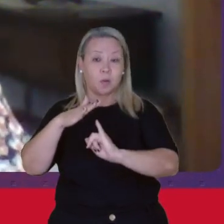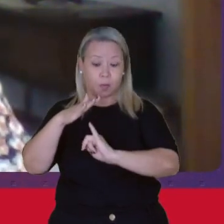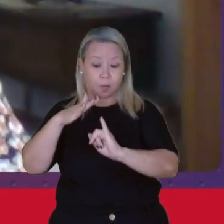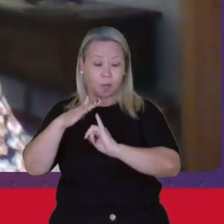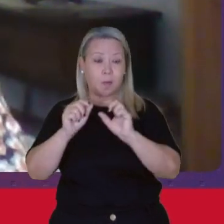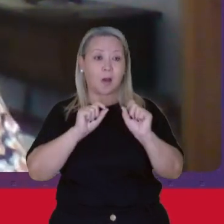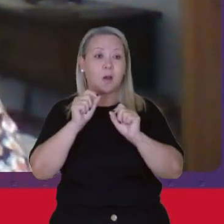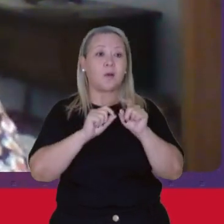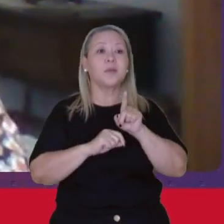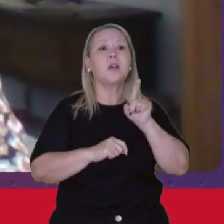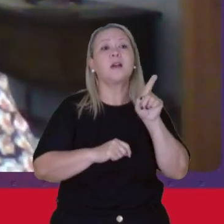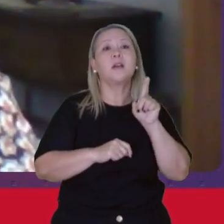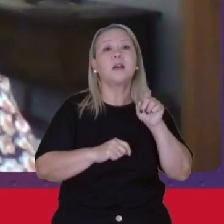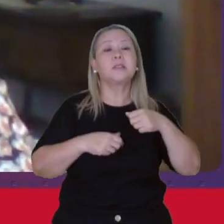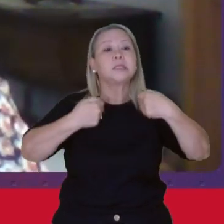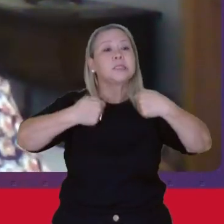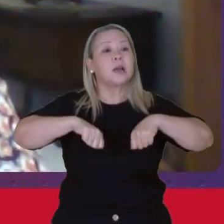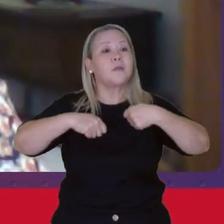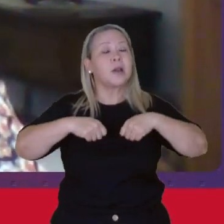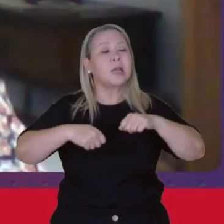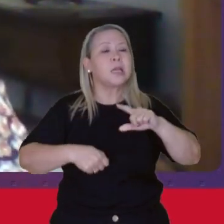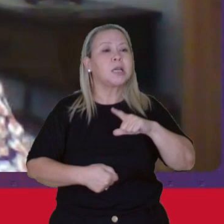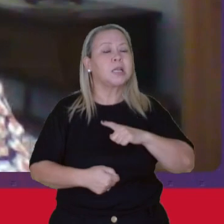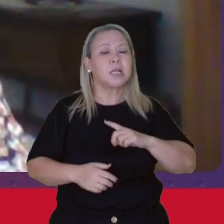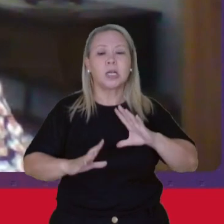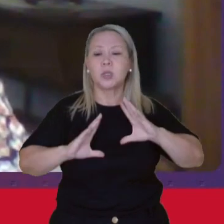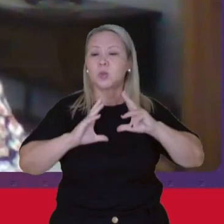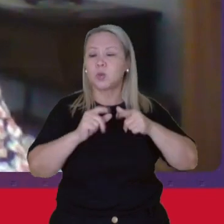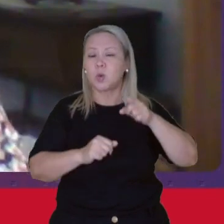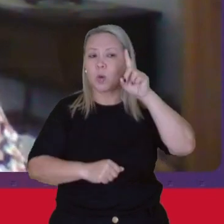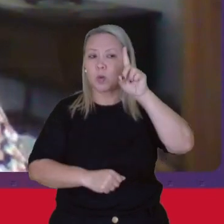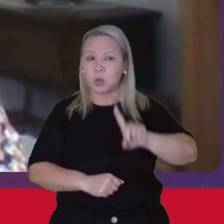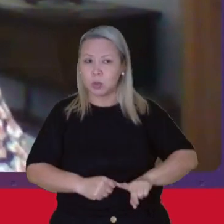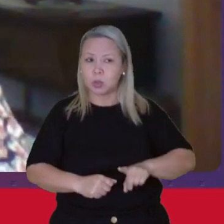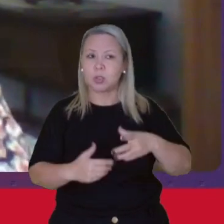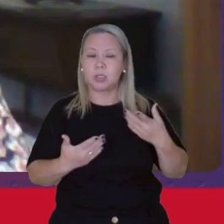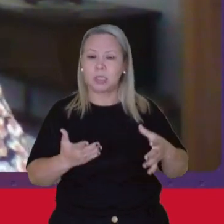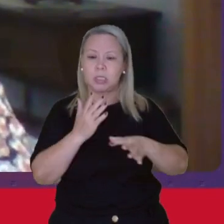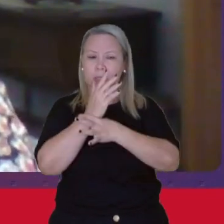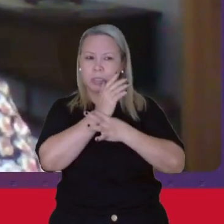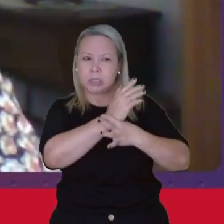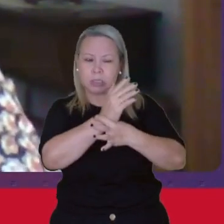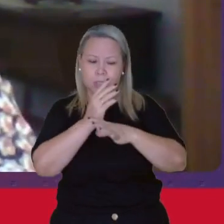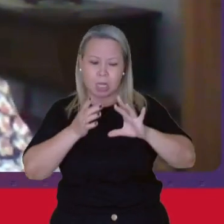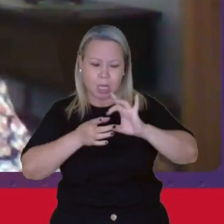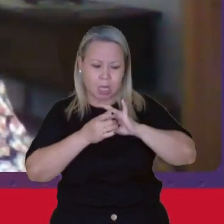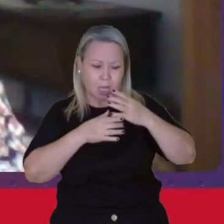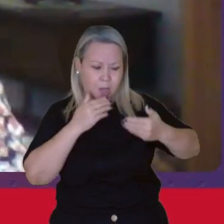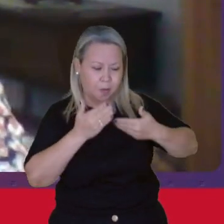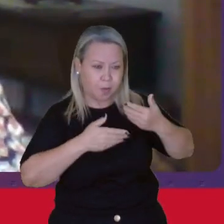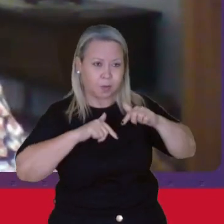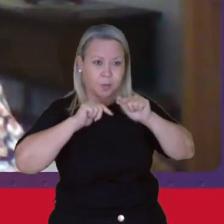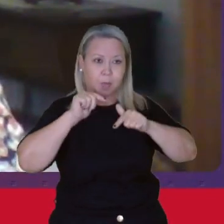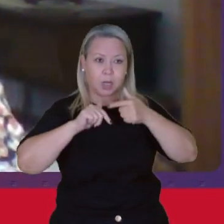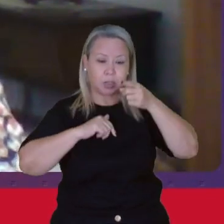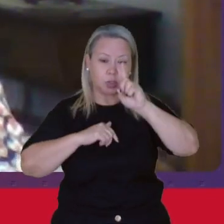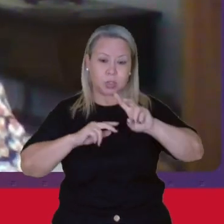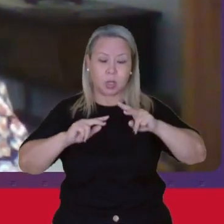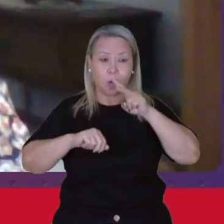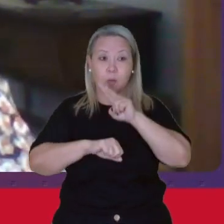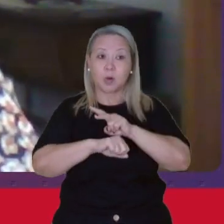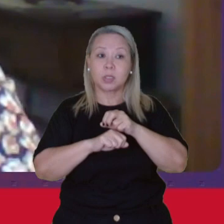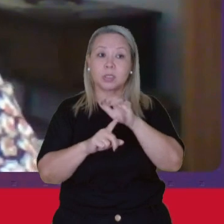que é aquele em que se deveria ter todos os direitos assegurados Vínculos trabalhistas, direito à proteção